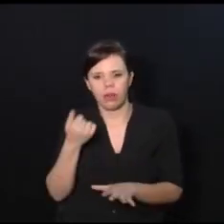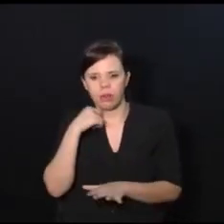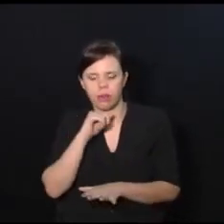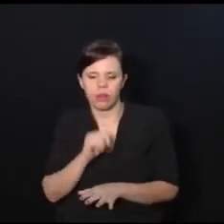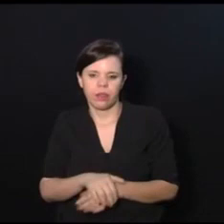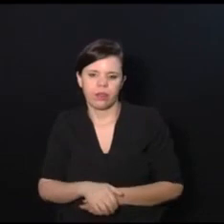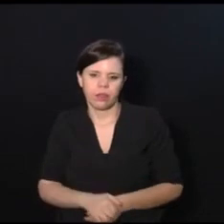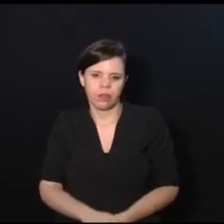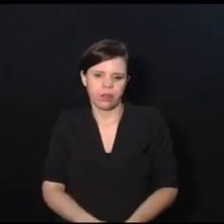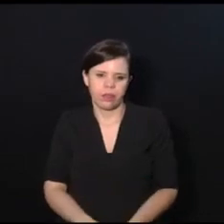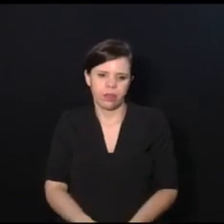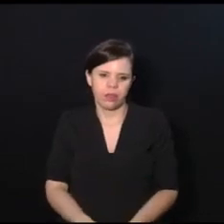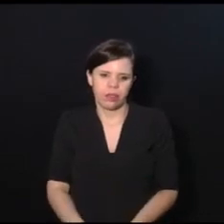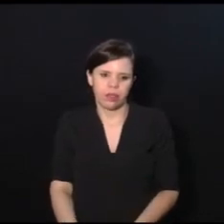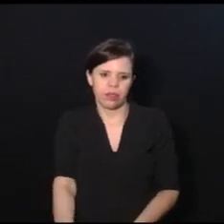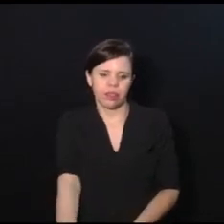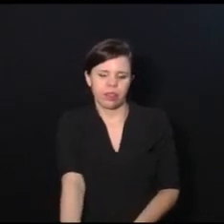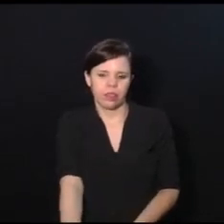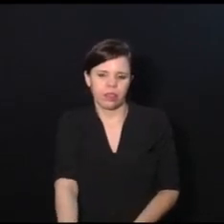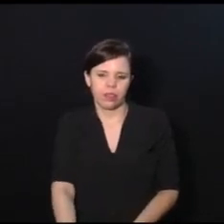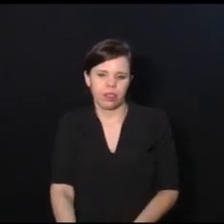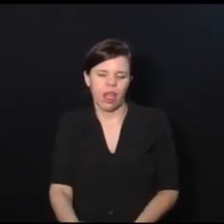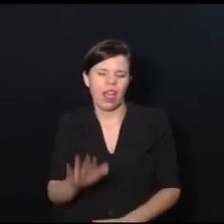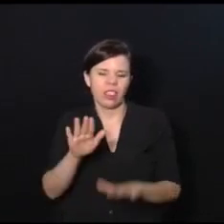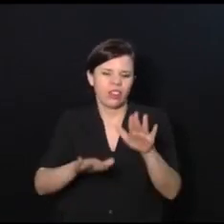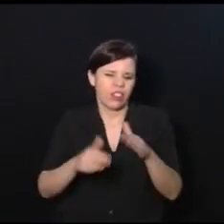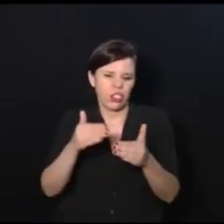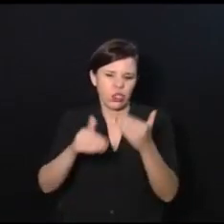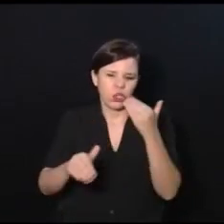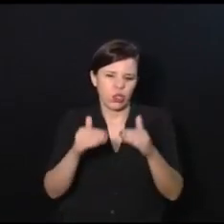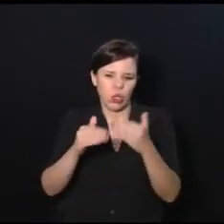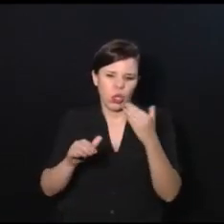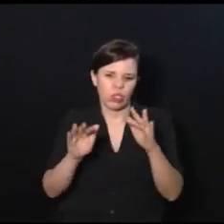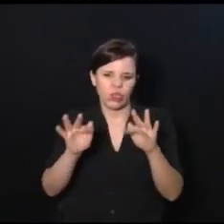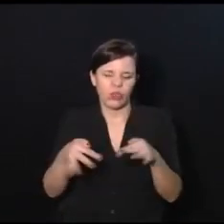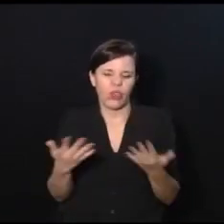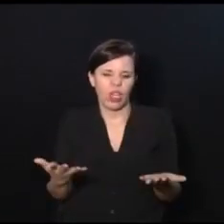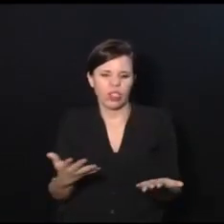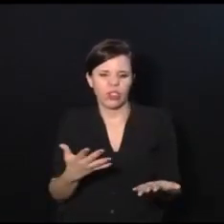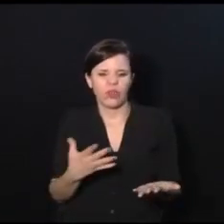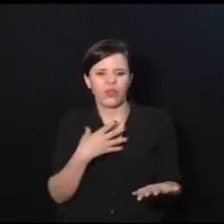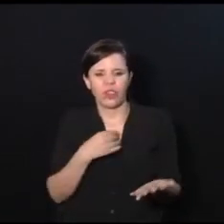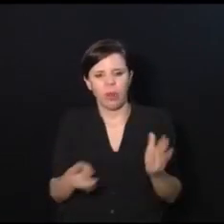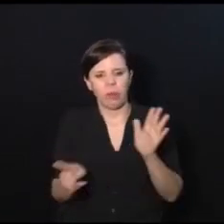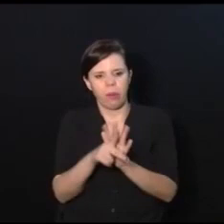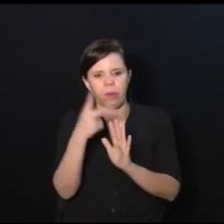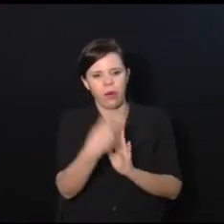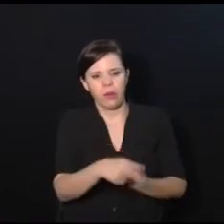Porque vocês discordam de mim que no final das contas o filho é sempre da mãe?